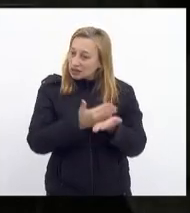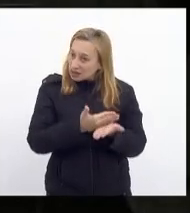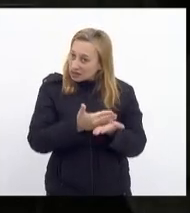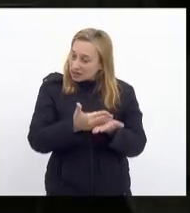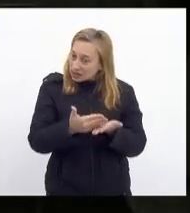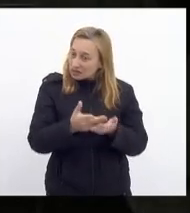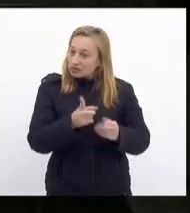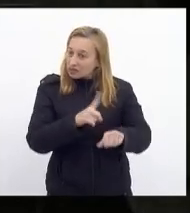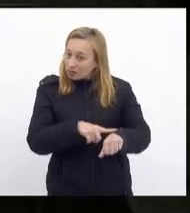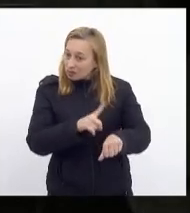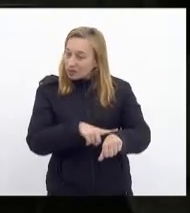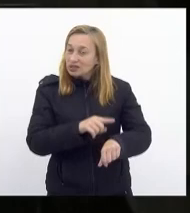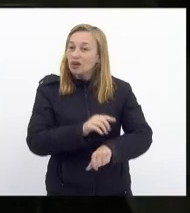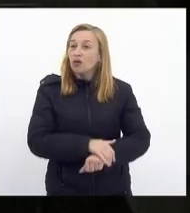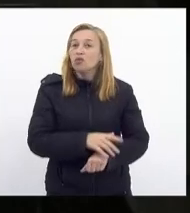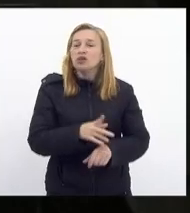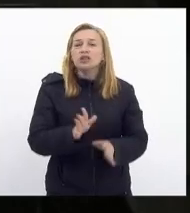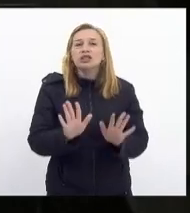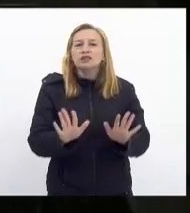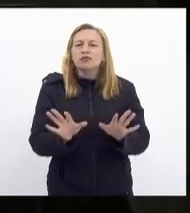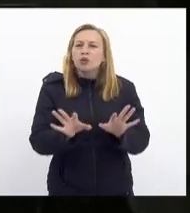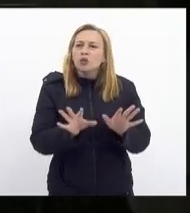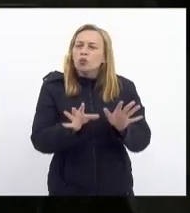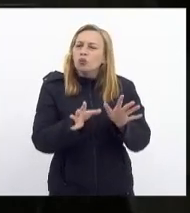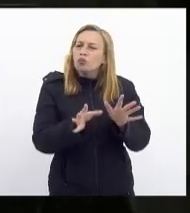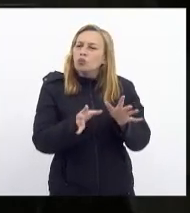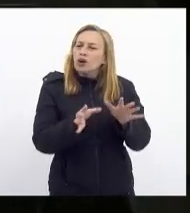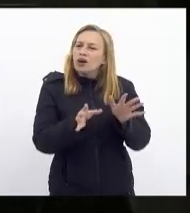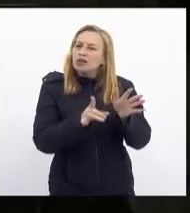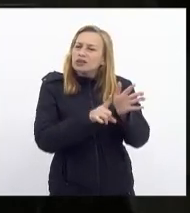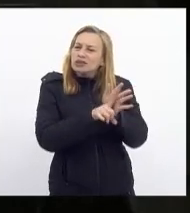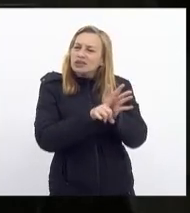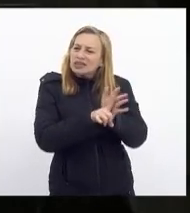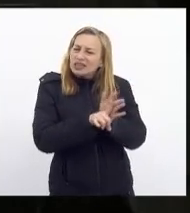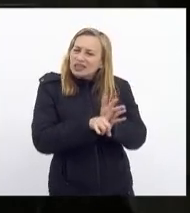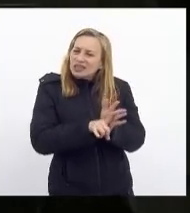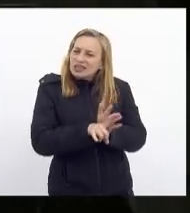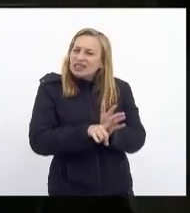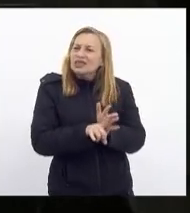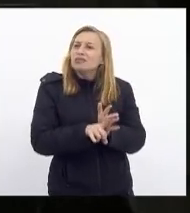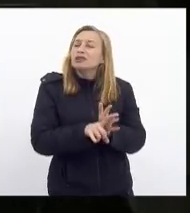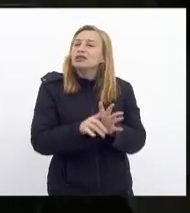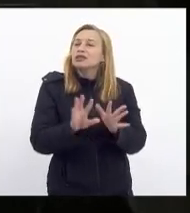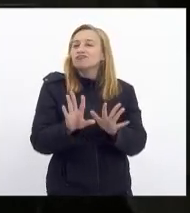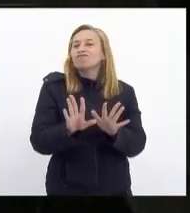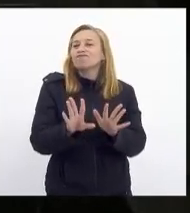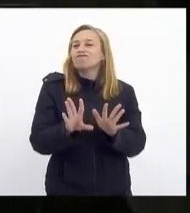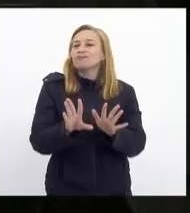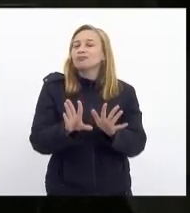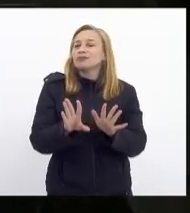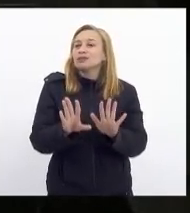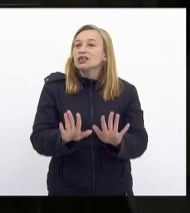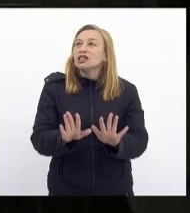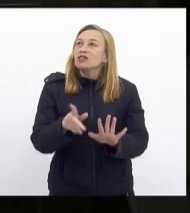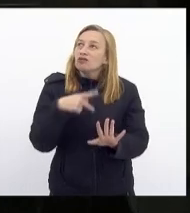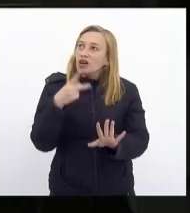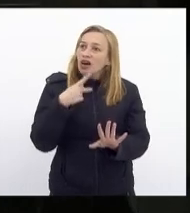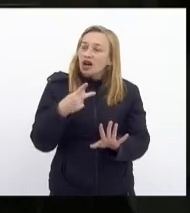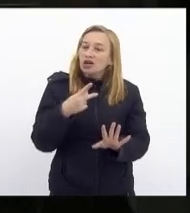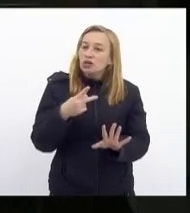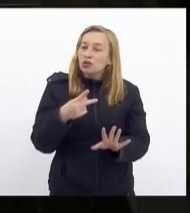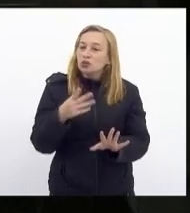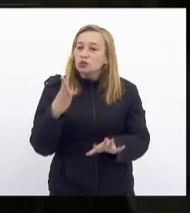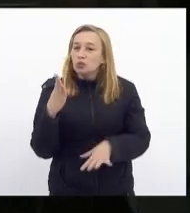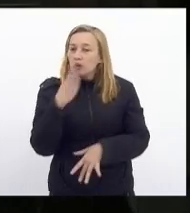fazer aqui uma análise crítica de que um dos grandes males da saúde